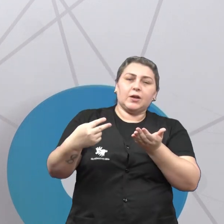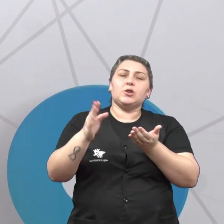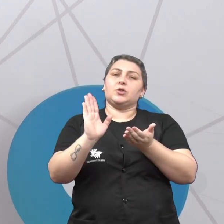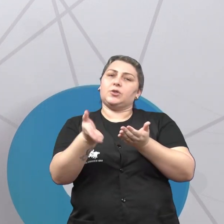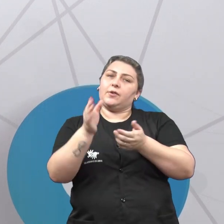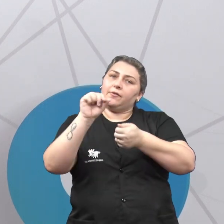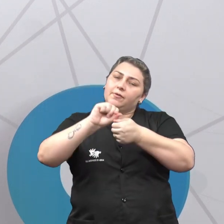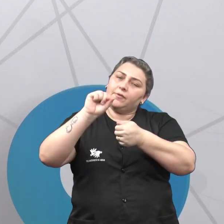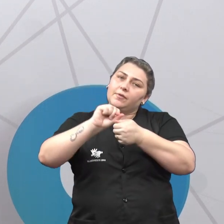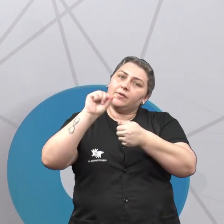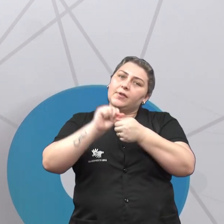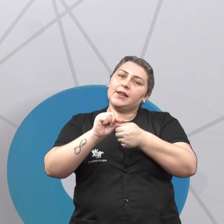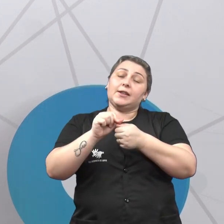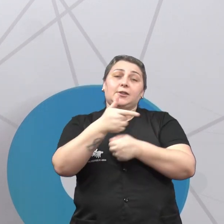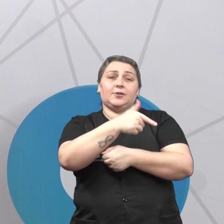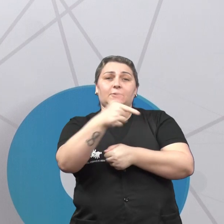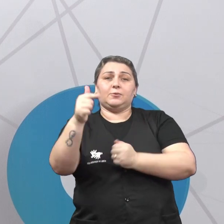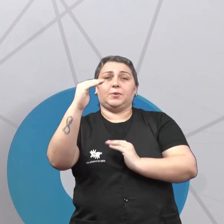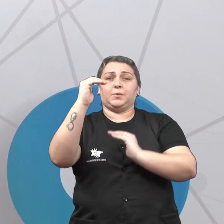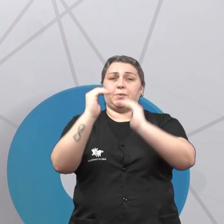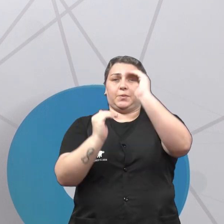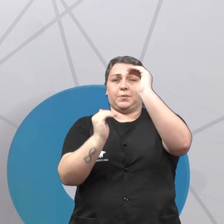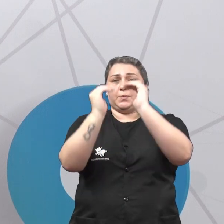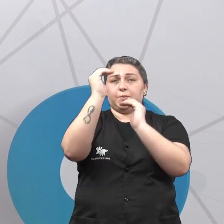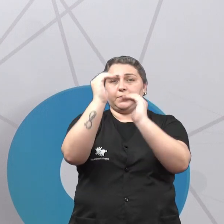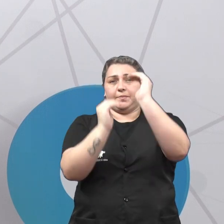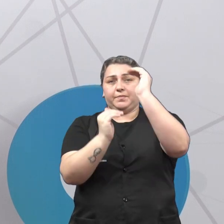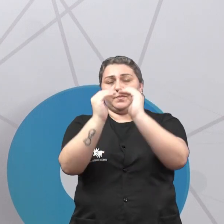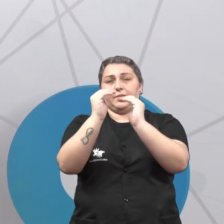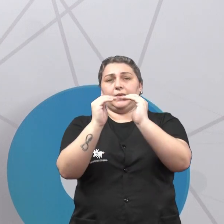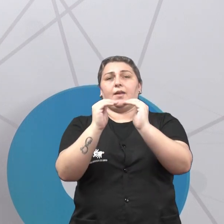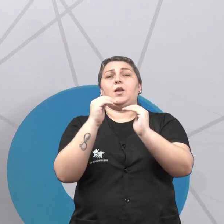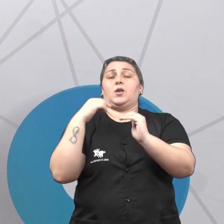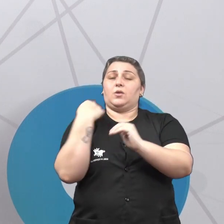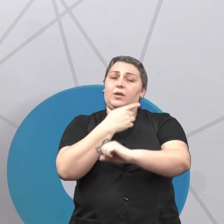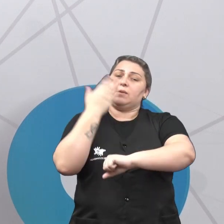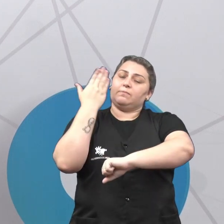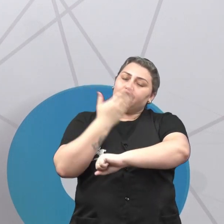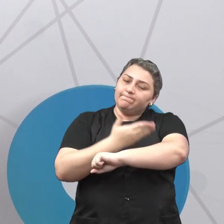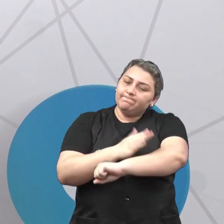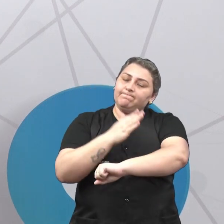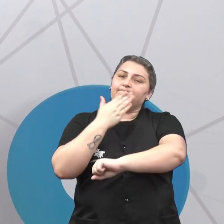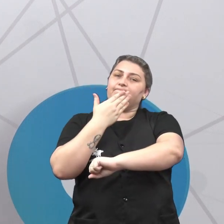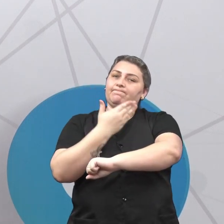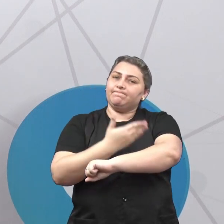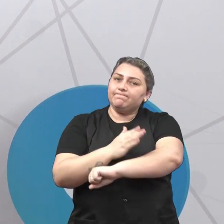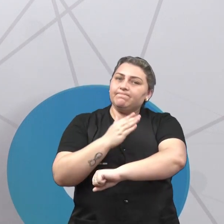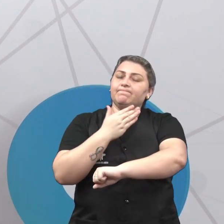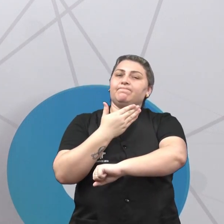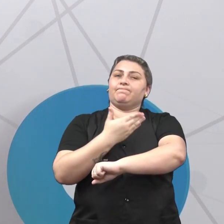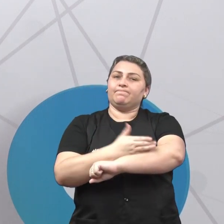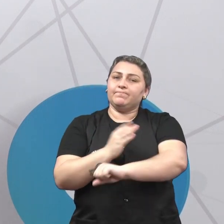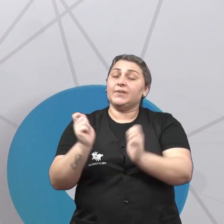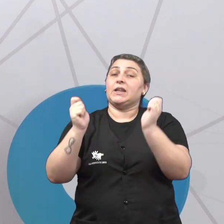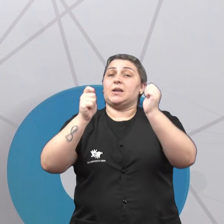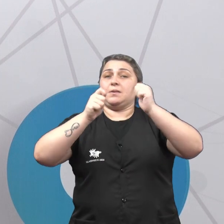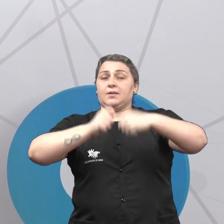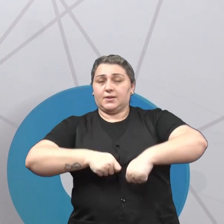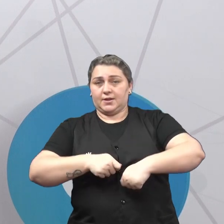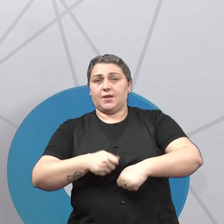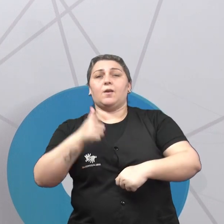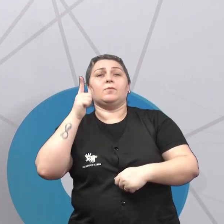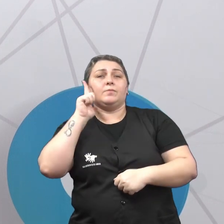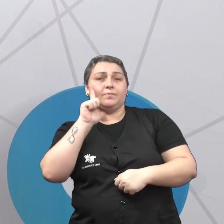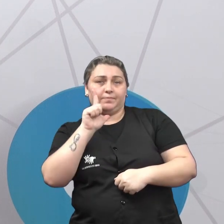já fazem com que elas não tenham tanto equilíbrio assim. Então, quando a gente vai treinando e capacitando isso, a gente já vai